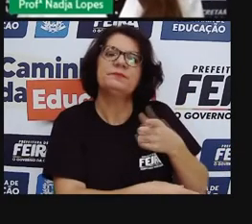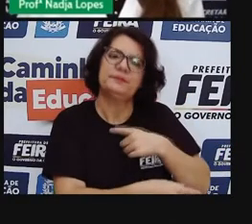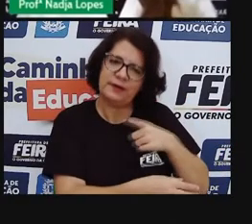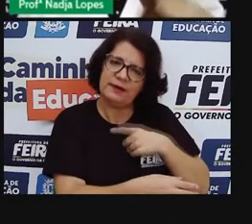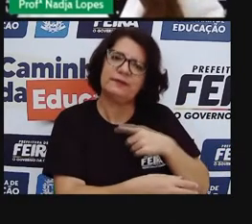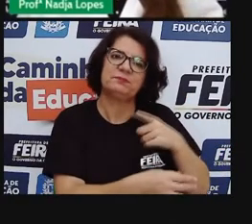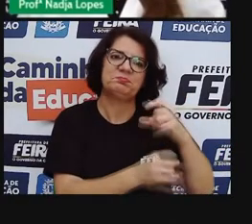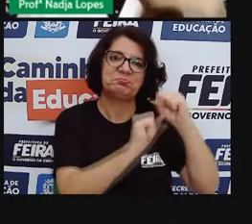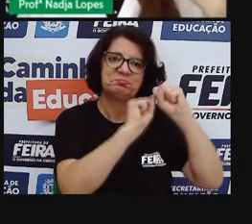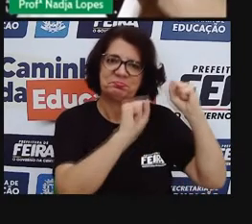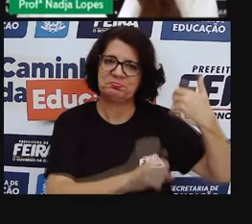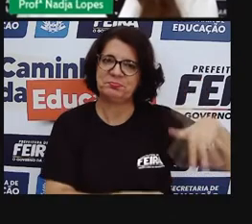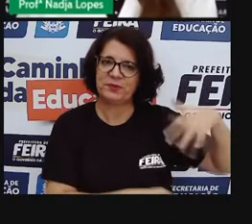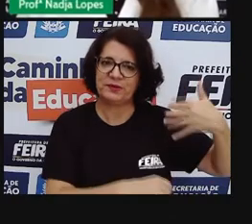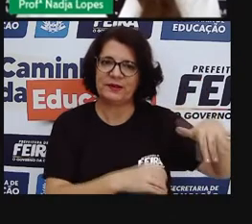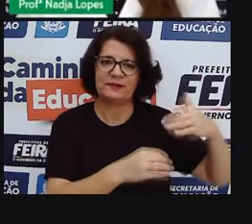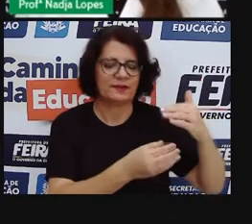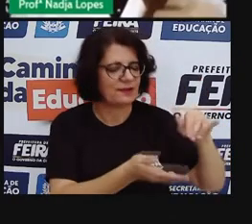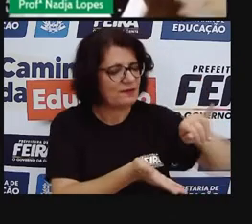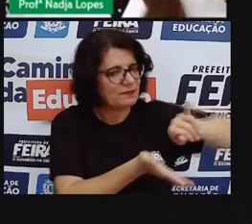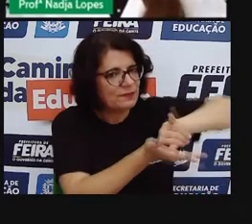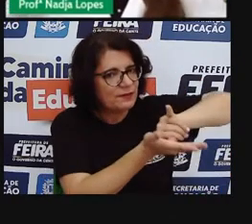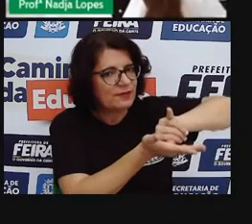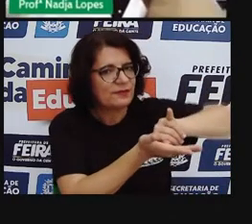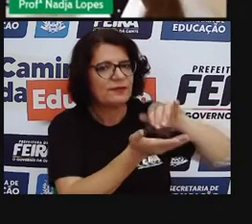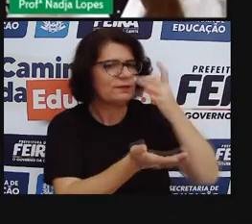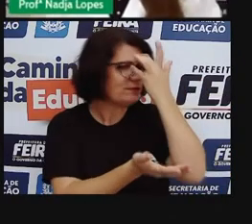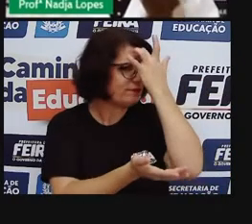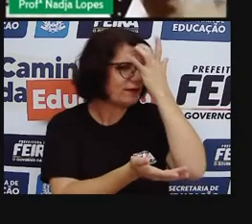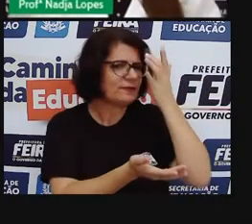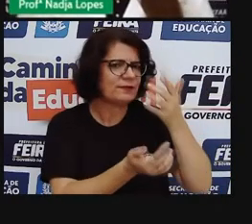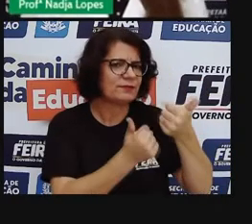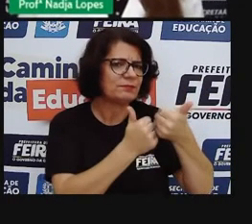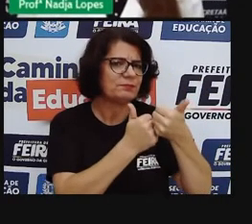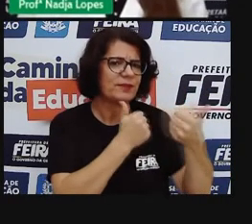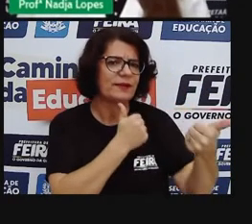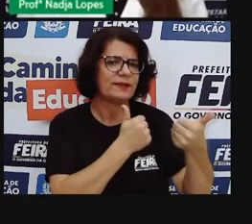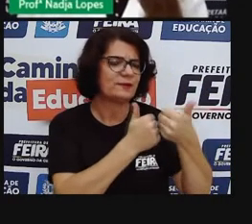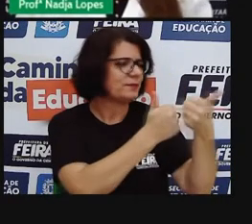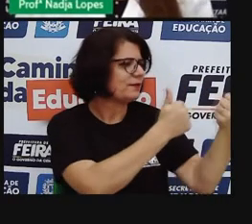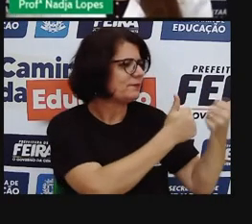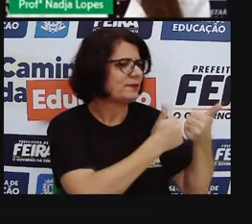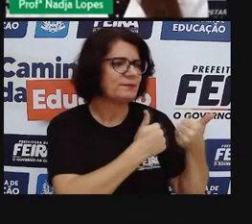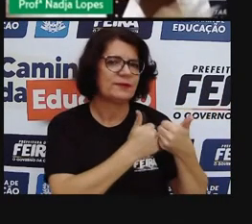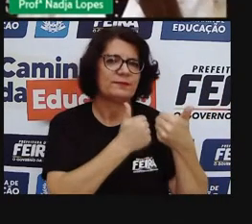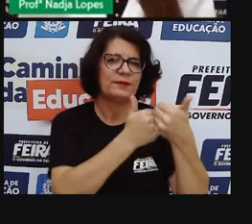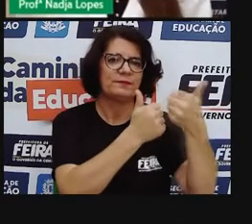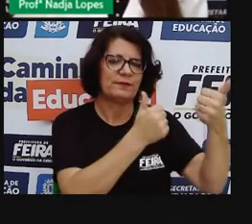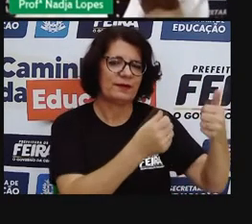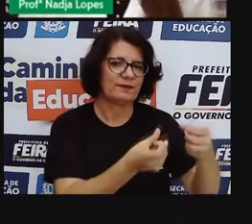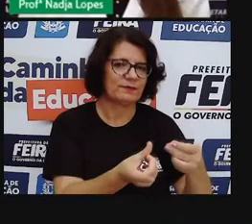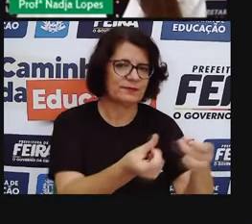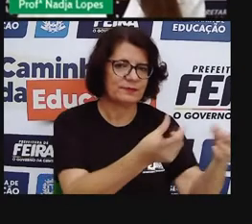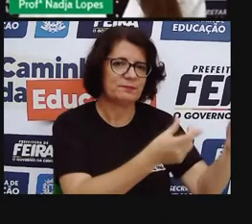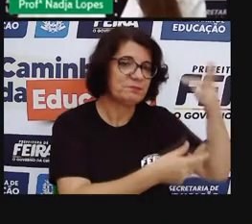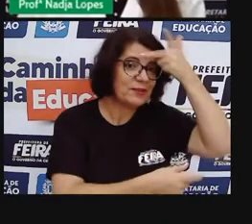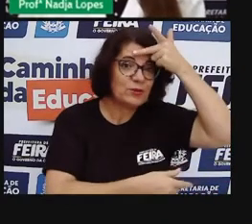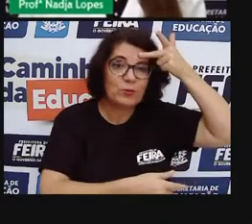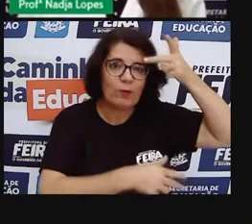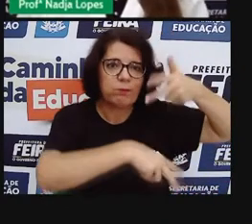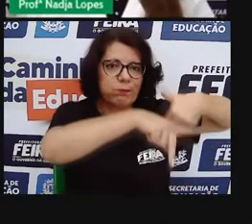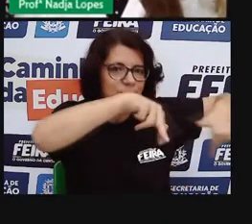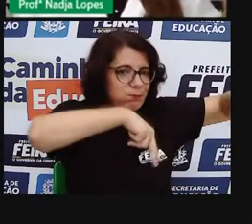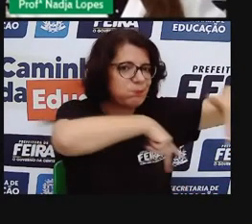que têm ganhado, até pela localização, né? É uma localização que tem um fluxo de pessoas,